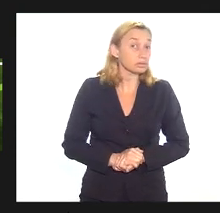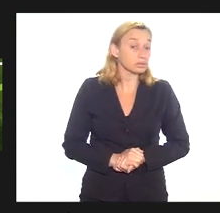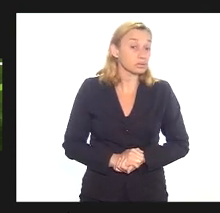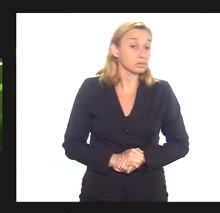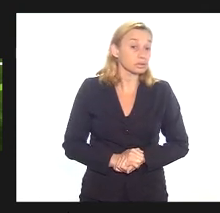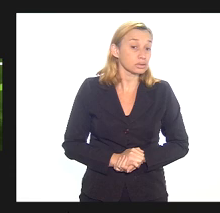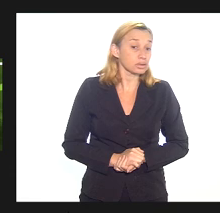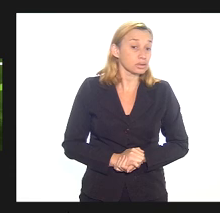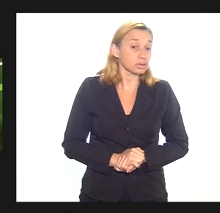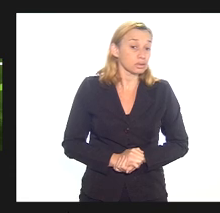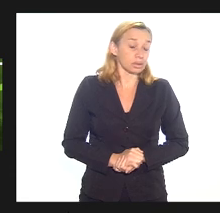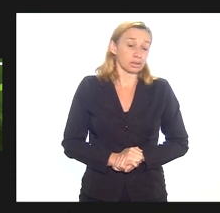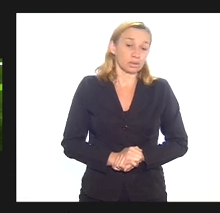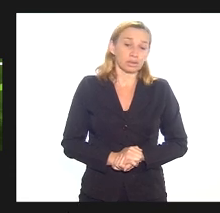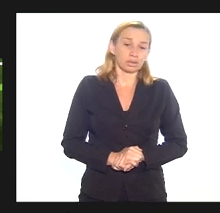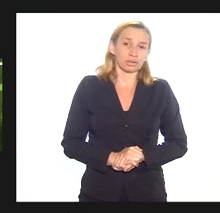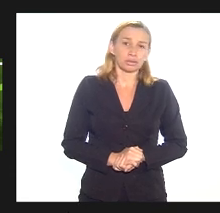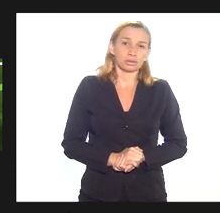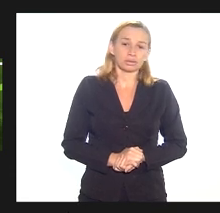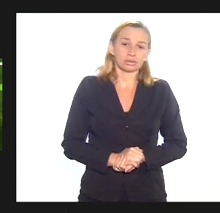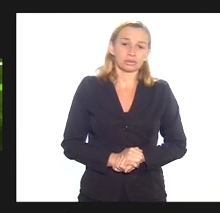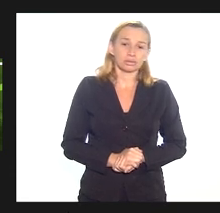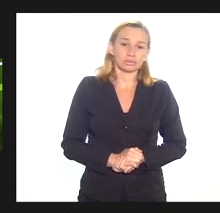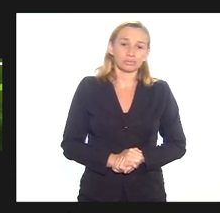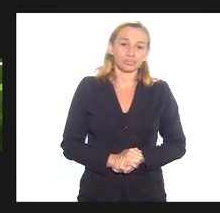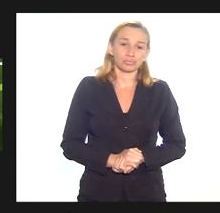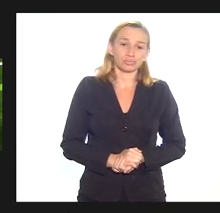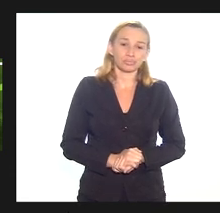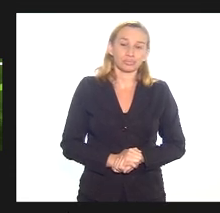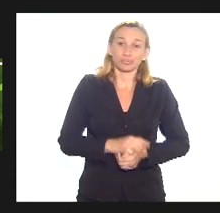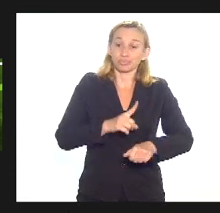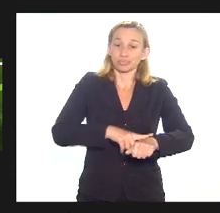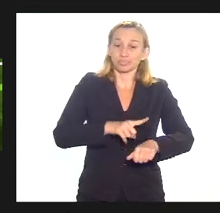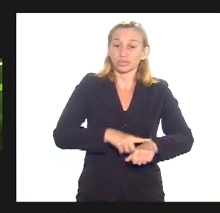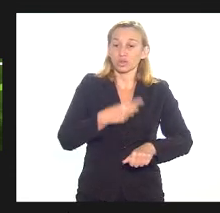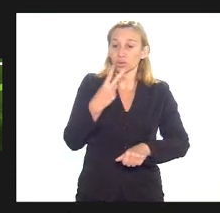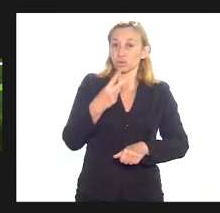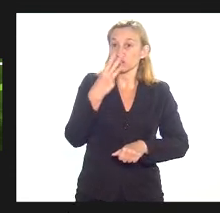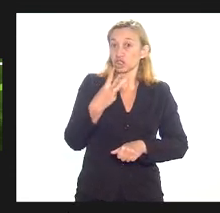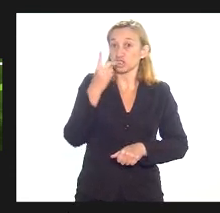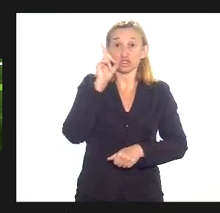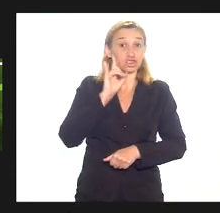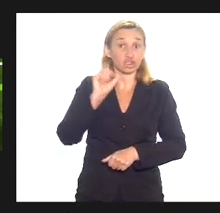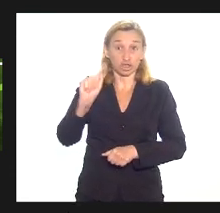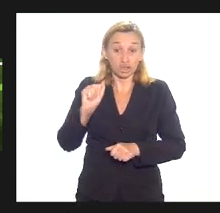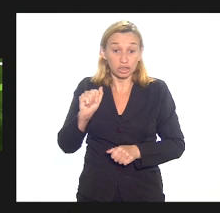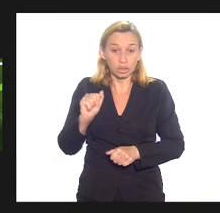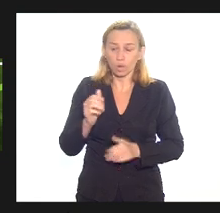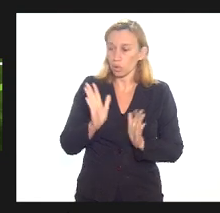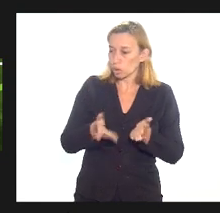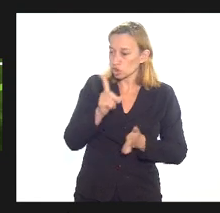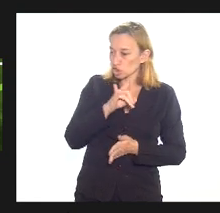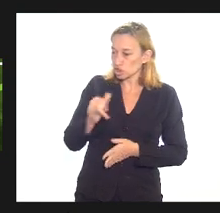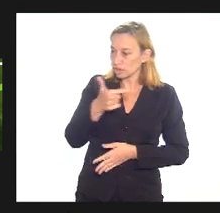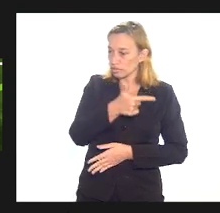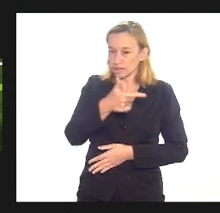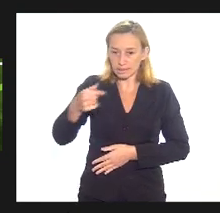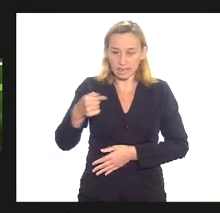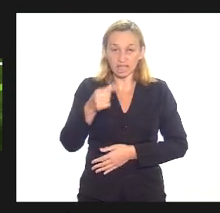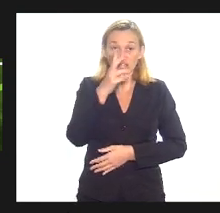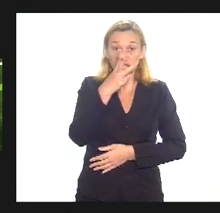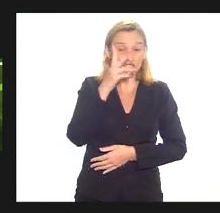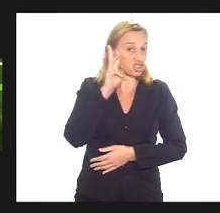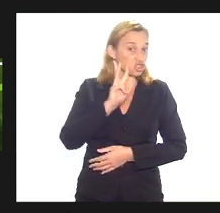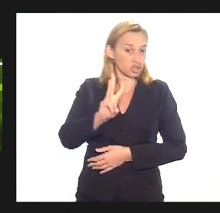numa numa numa situação de dois três dias aliás hoje é dia vinte e sete é três